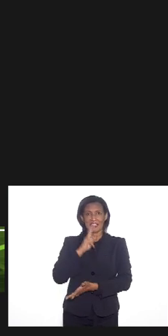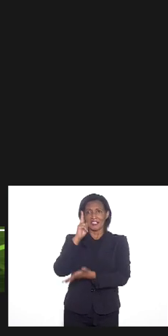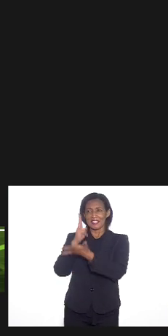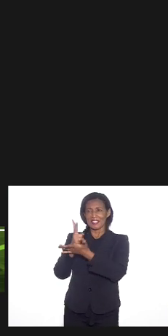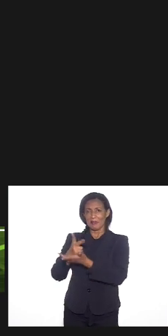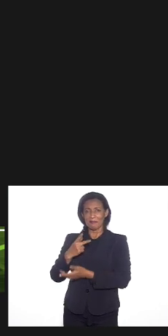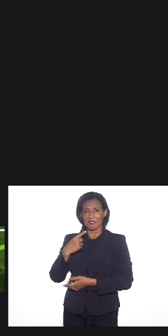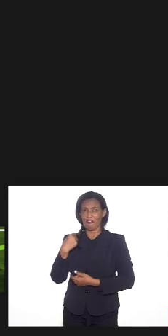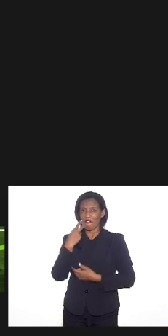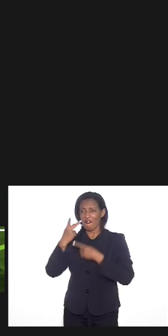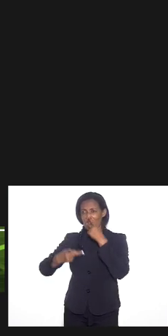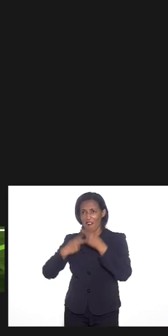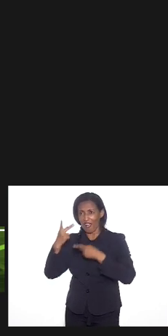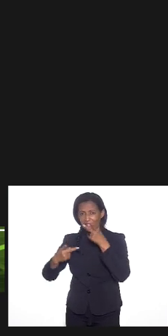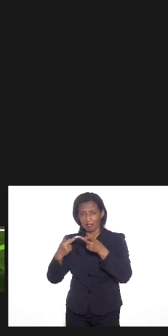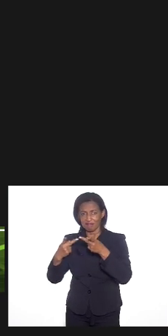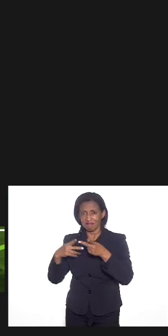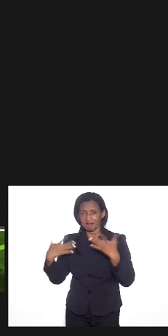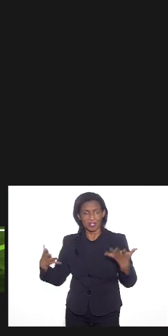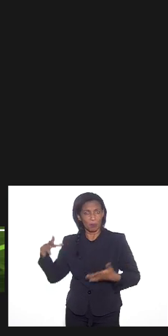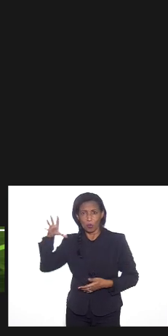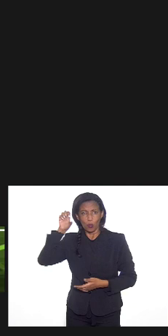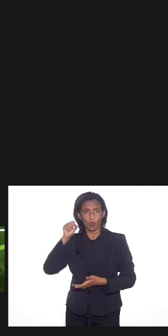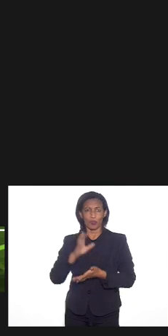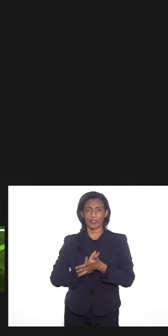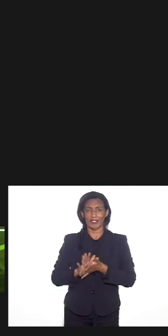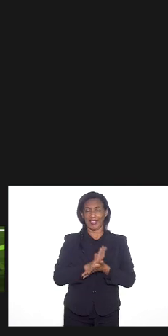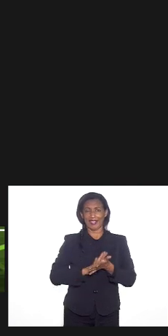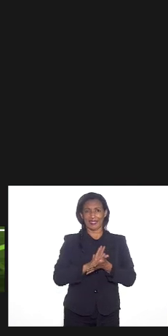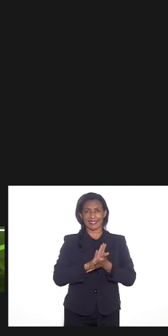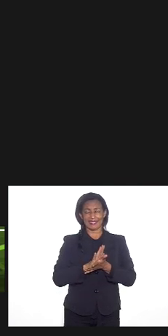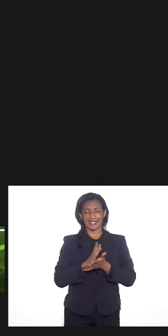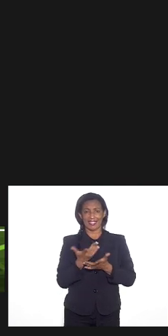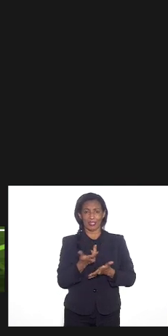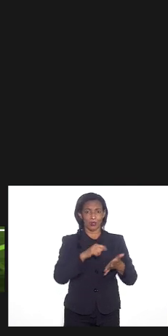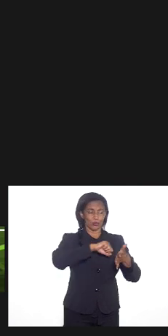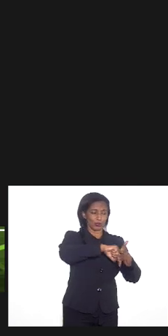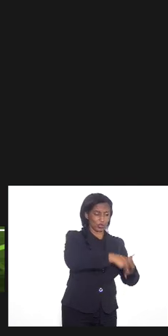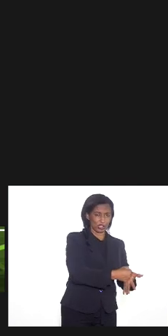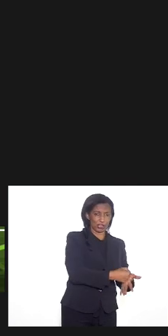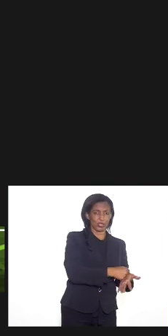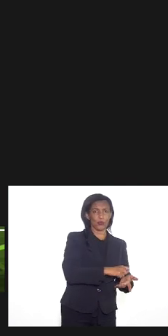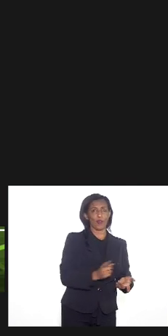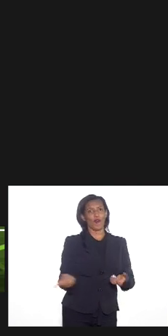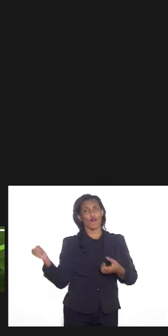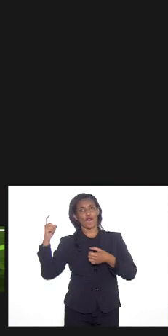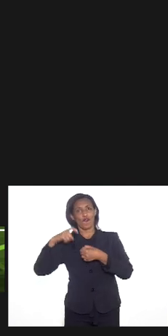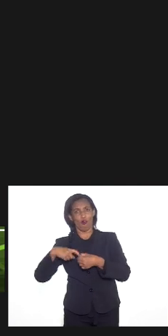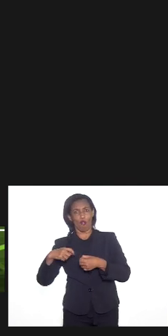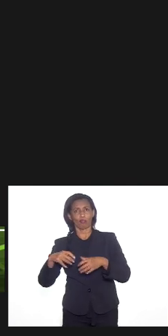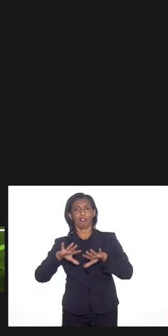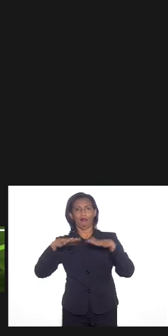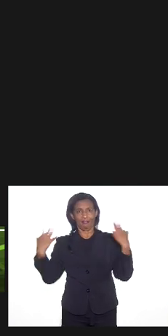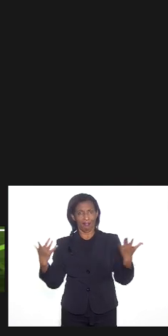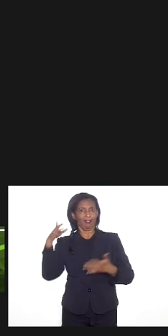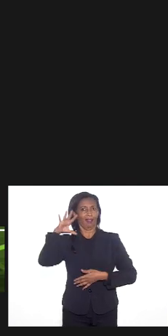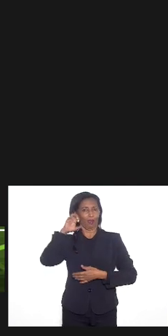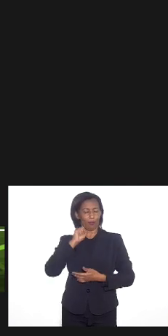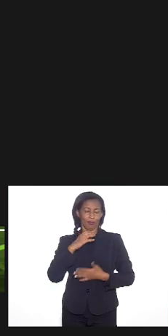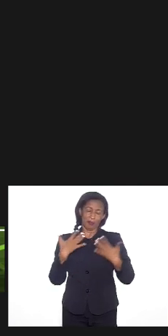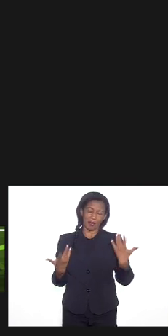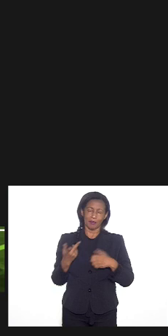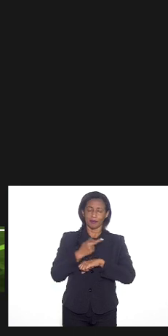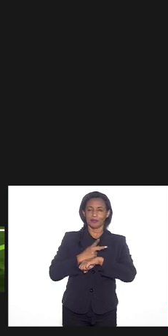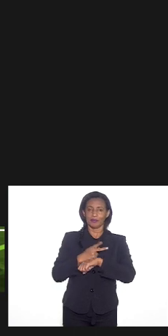que eu falo eu não consigo ouvir mais ninguém aí eu tenho que sair e entrar de novo para poder ouvir a todos tá mas é responder procurando